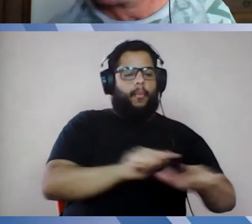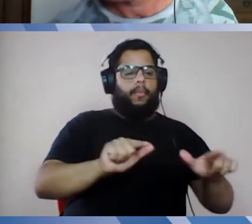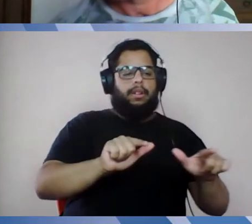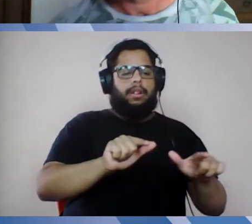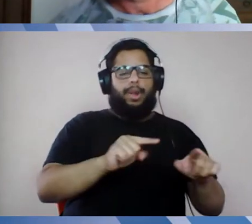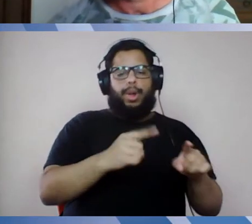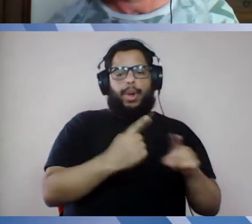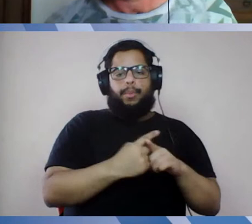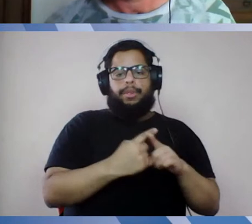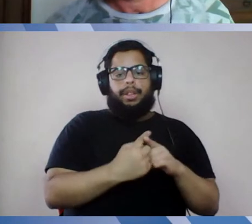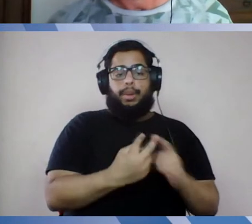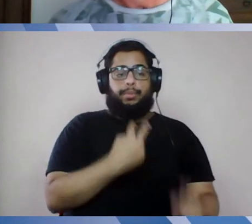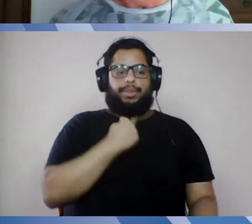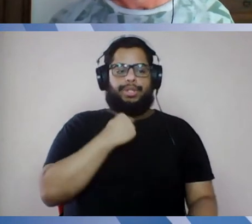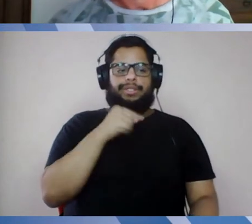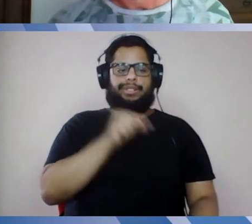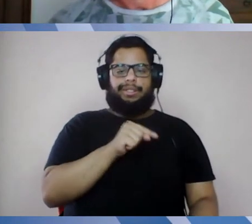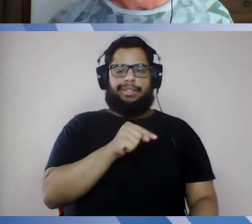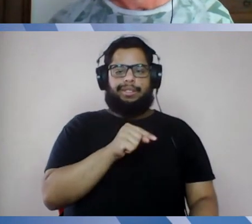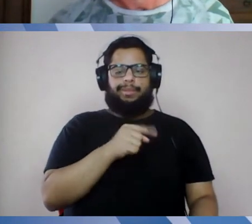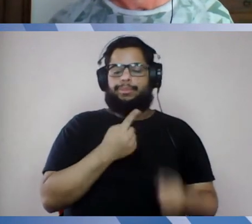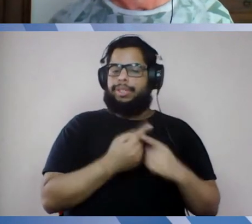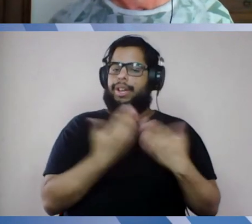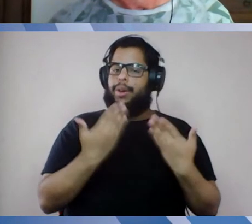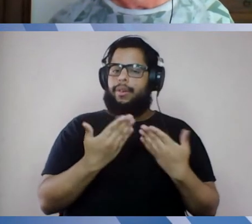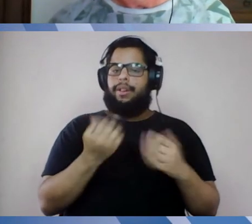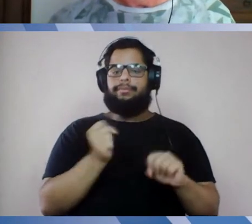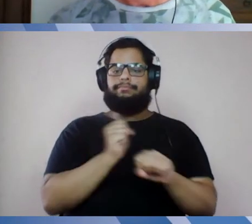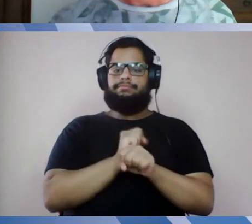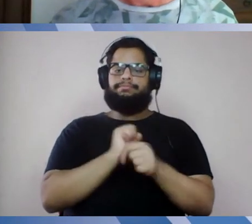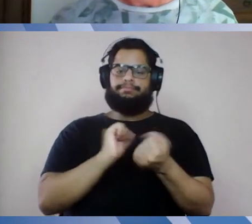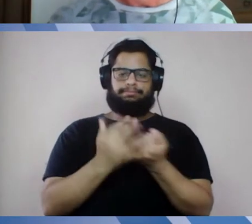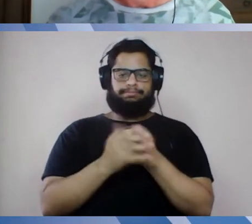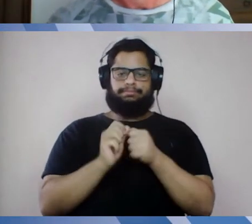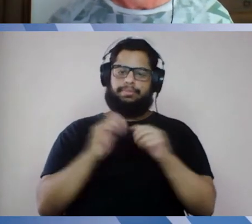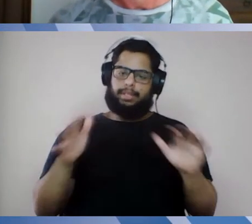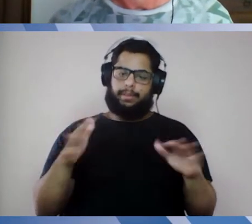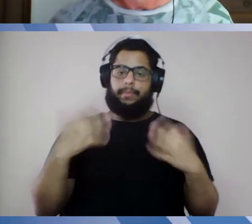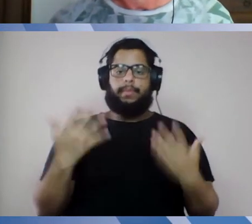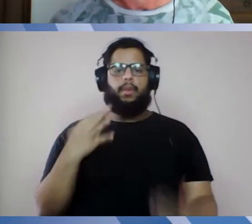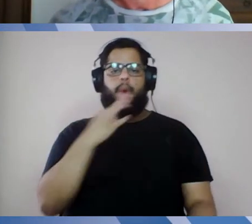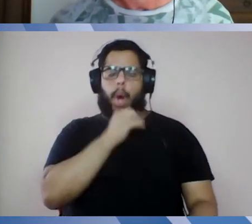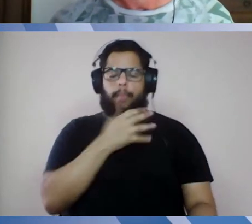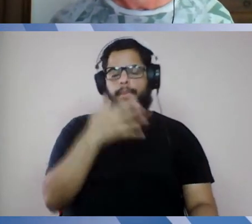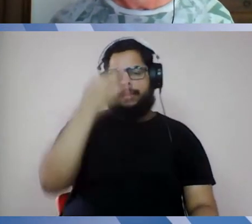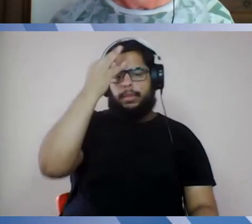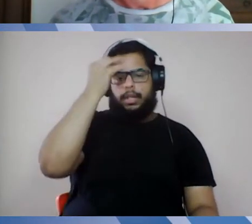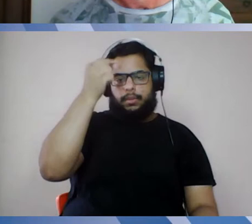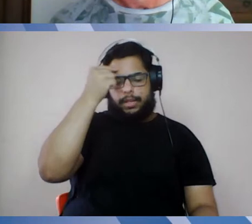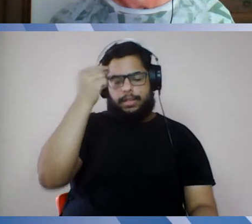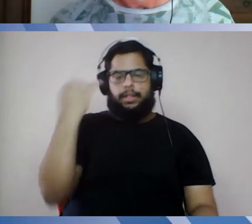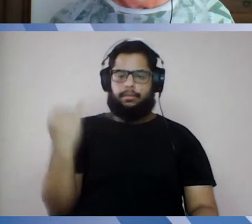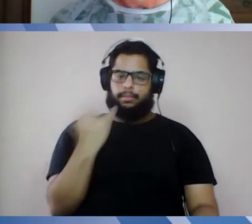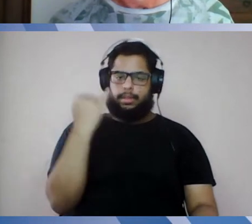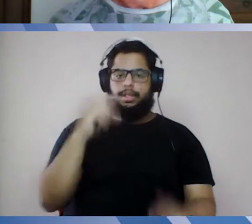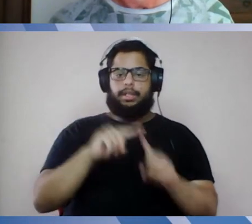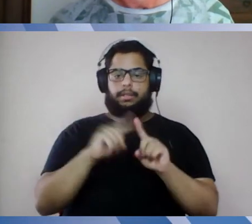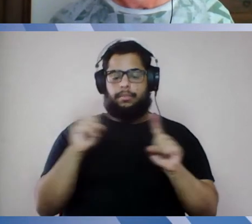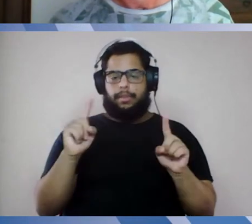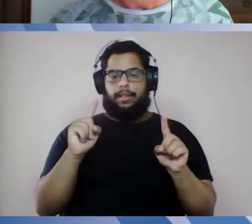nem poderia estar acontecendo nesse momento. Então, obviamente, que a graduação é uma ponta importante, mas